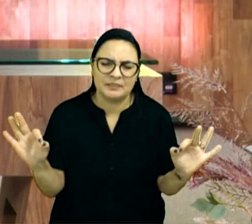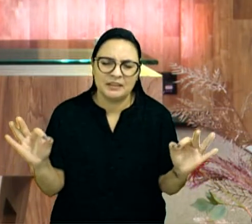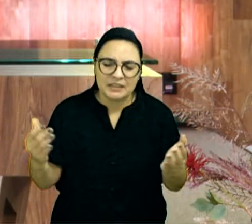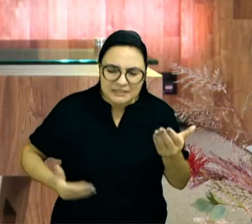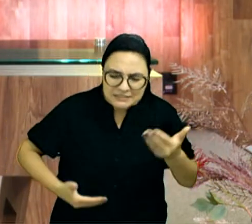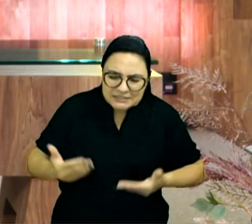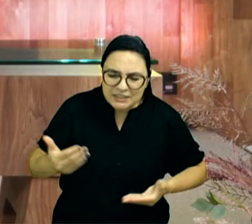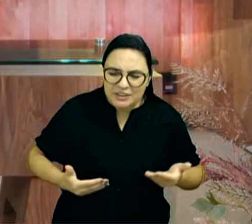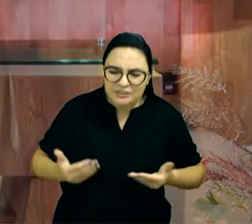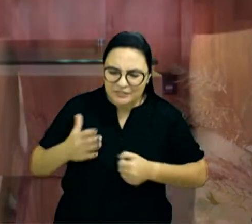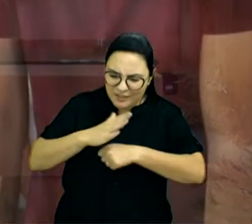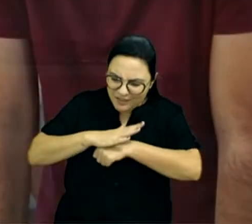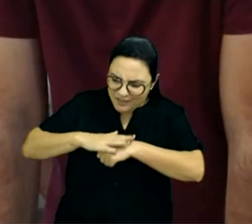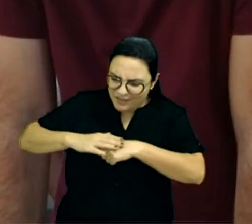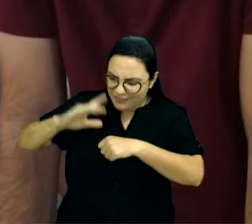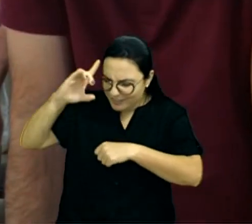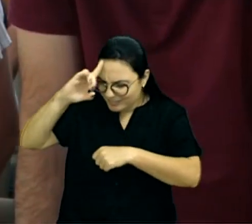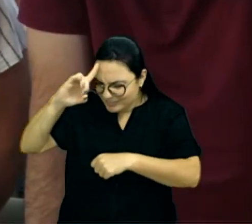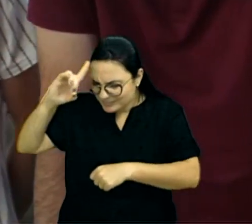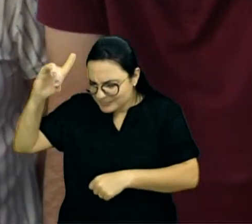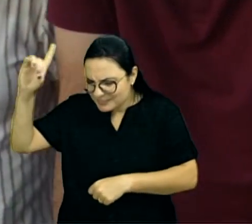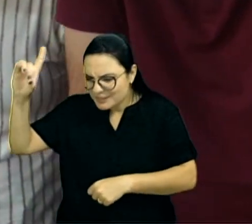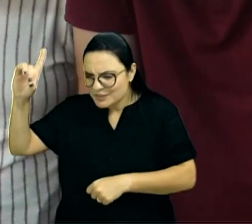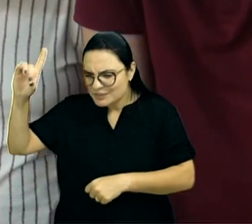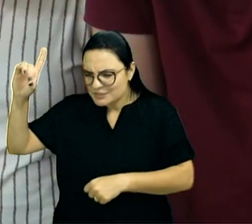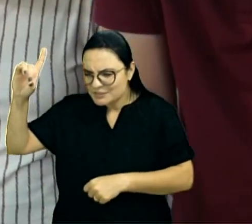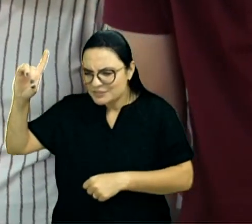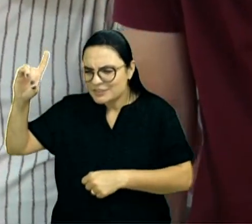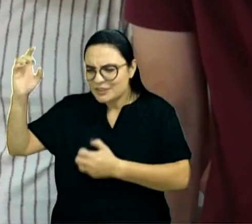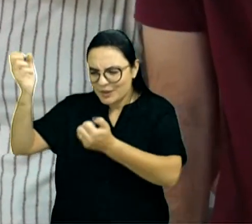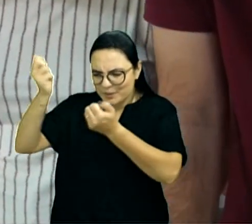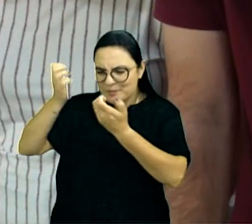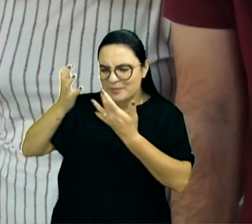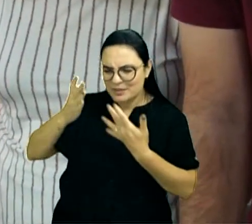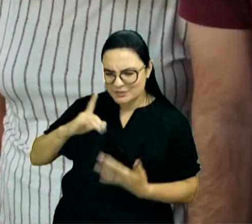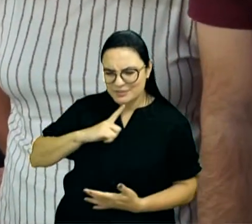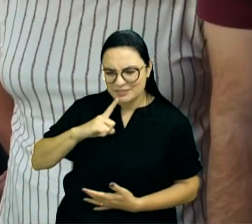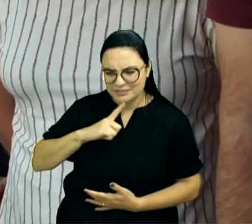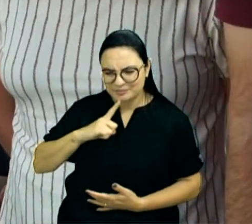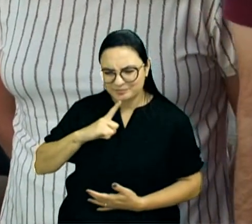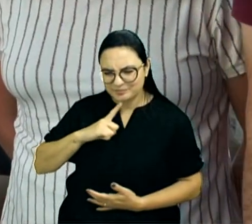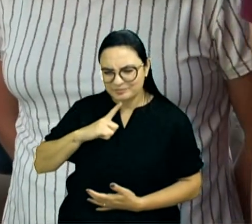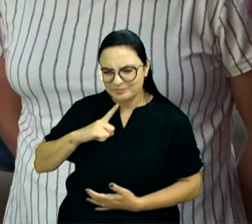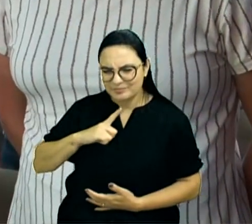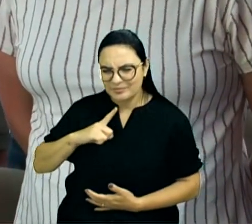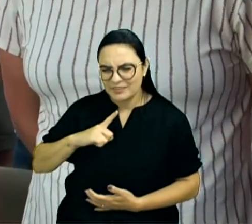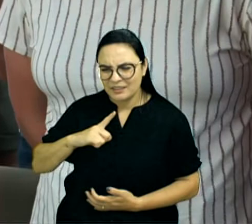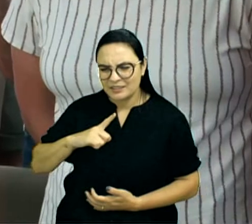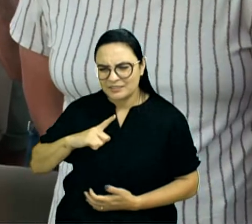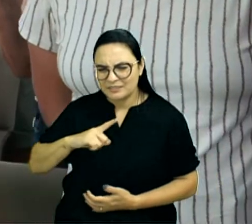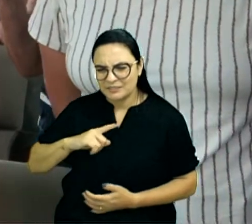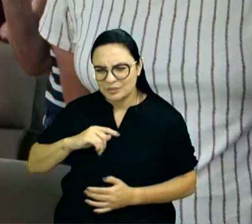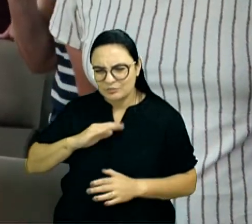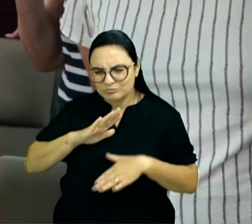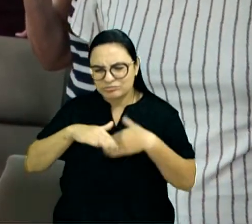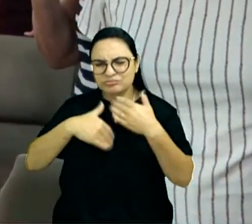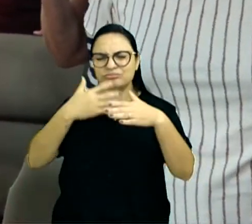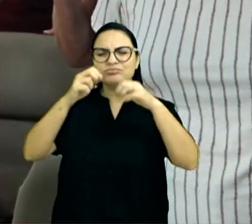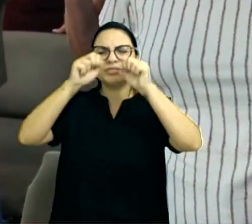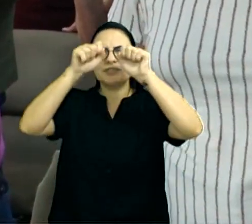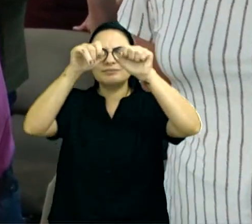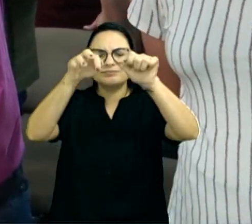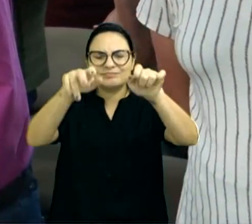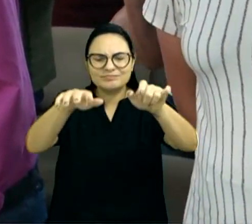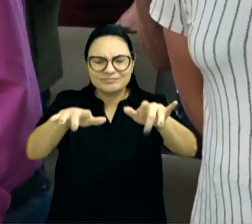servir, que eu sou abençoado, é no servir, que as bênçãos do Senhor, vêm sobre a minha vida, é no